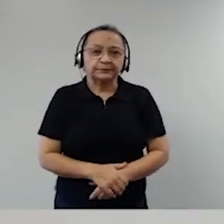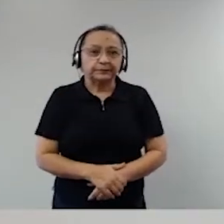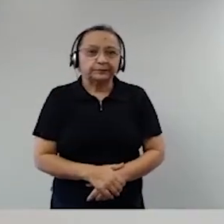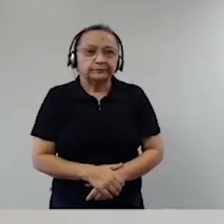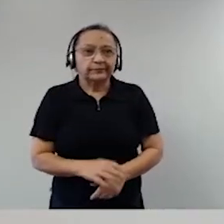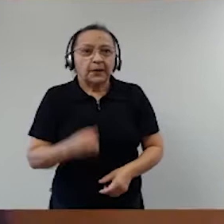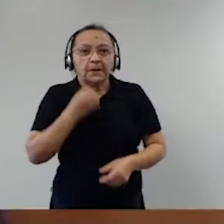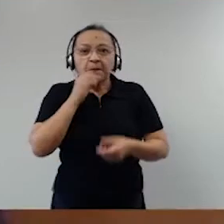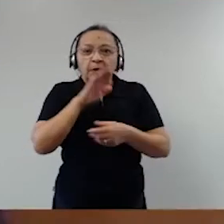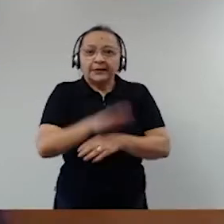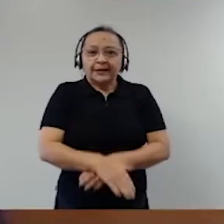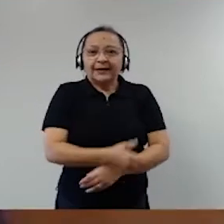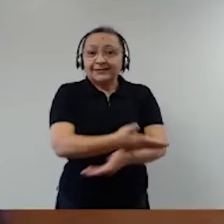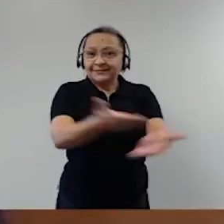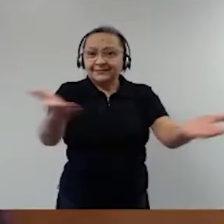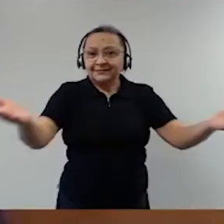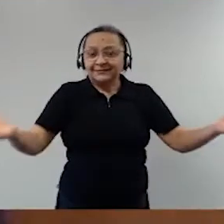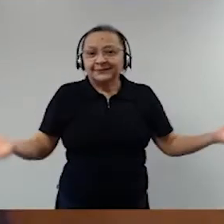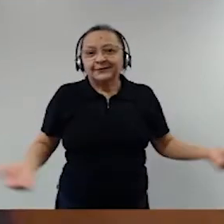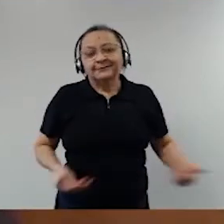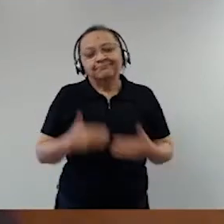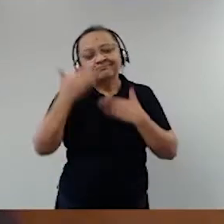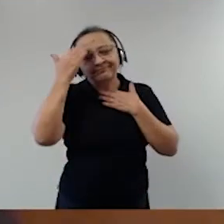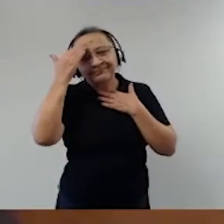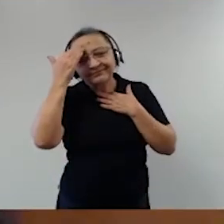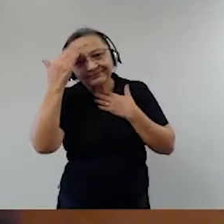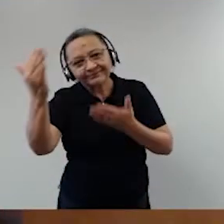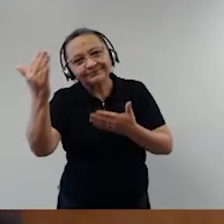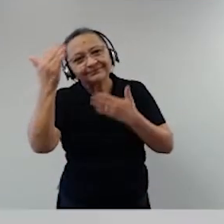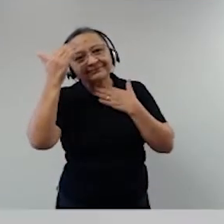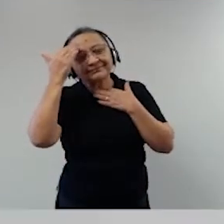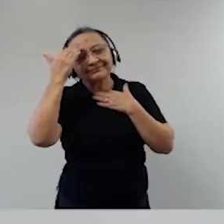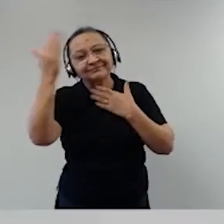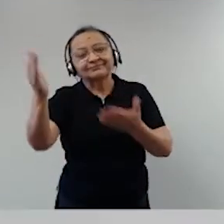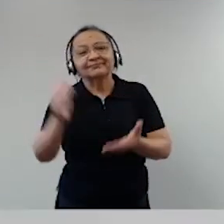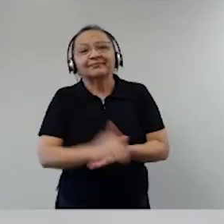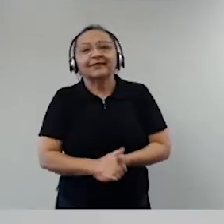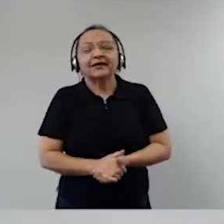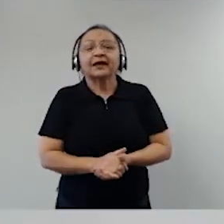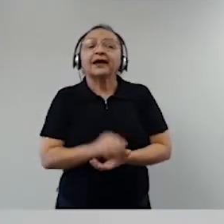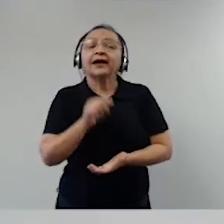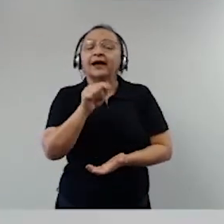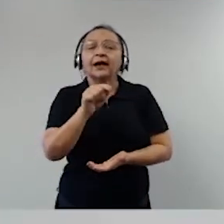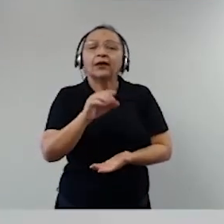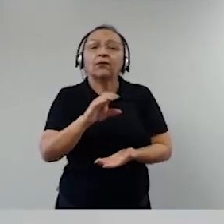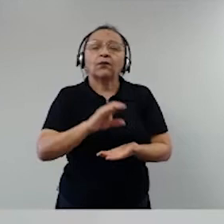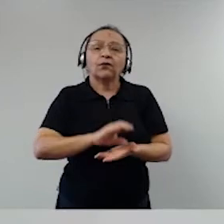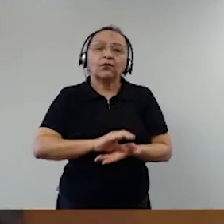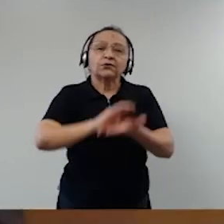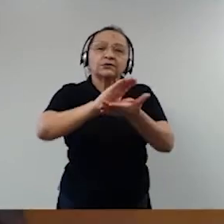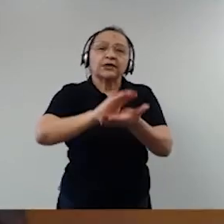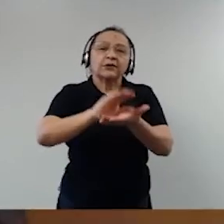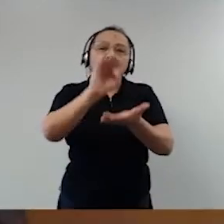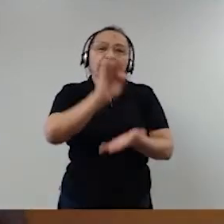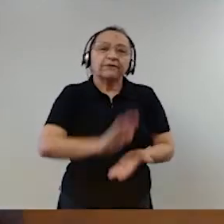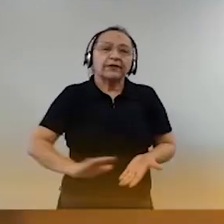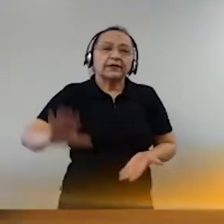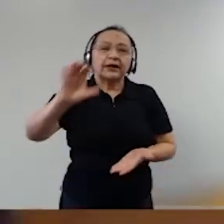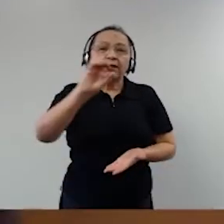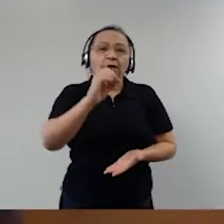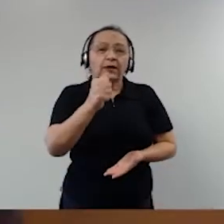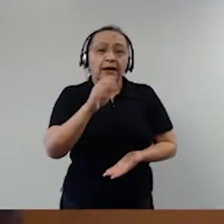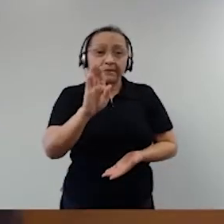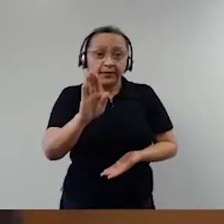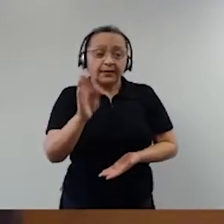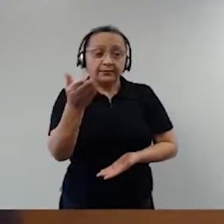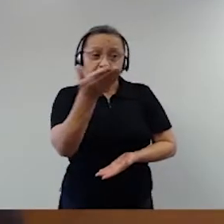Boa tarde a todos. Agradeço inicialmente ao Conselho Federal da UAB na pessoa da nossa